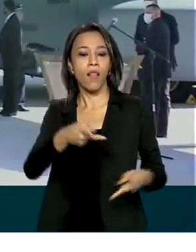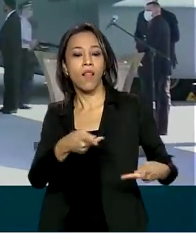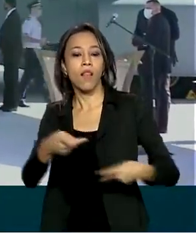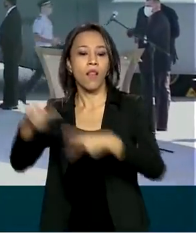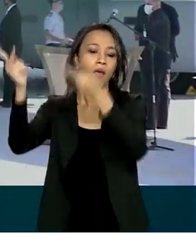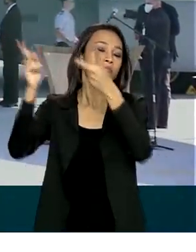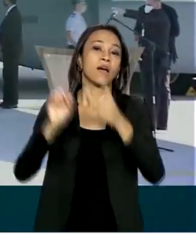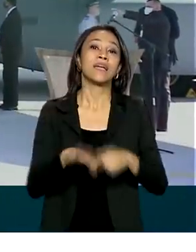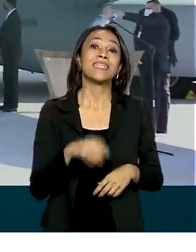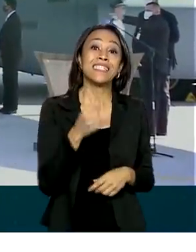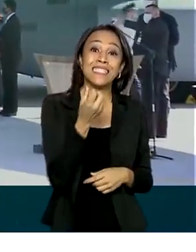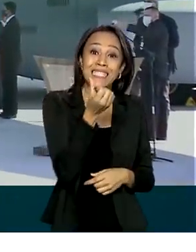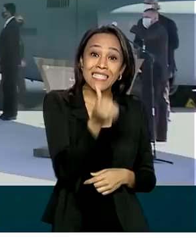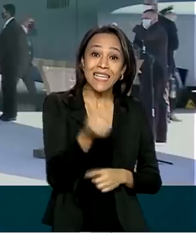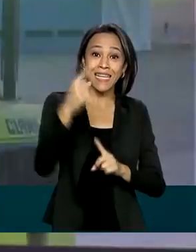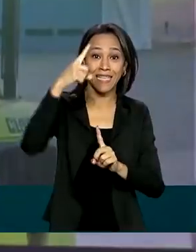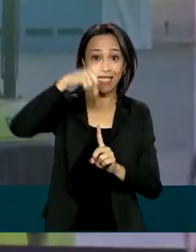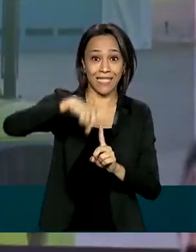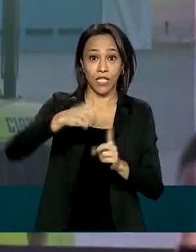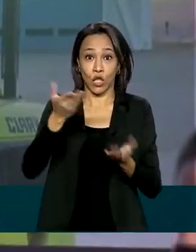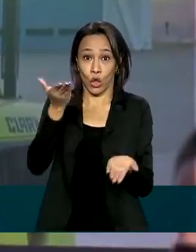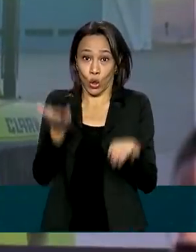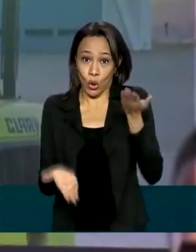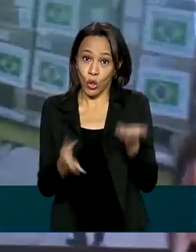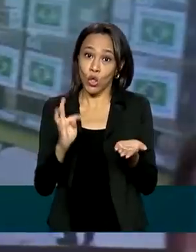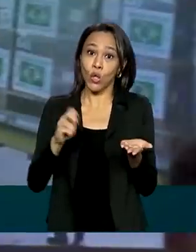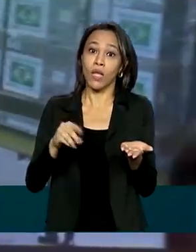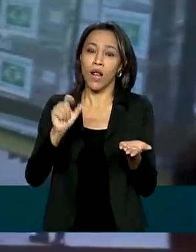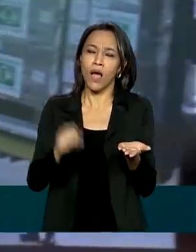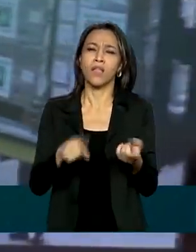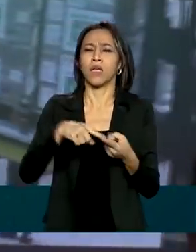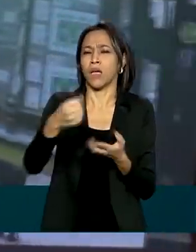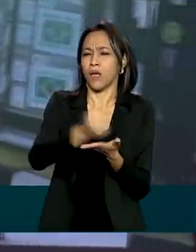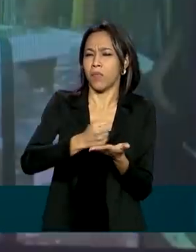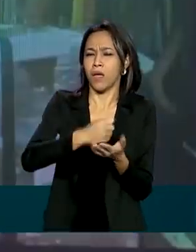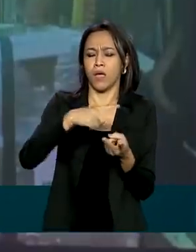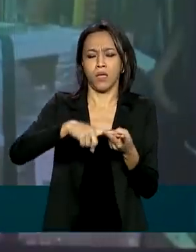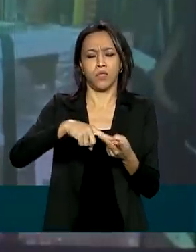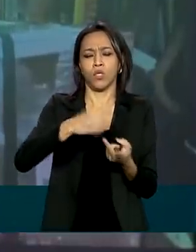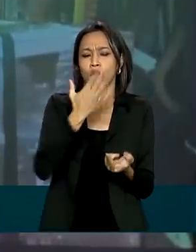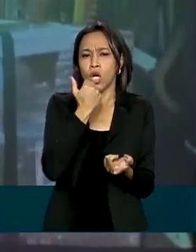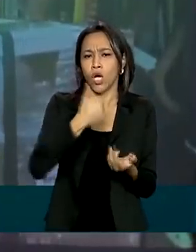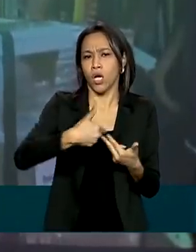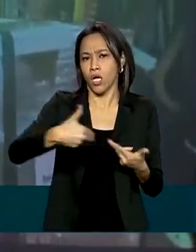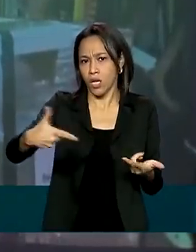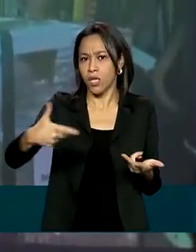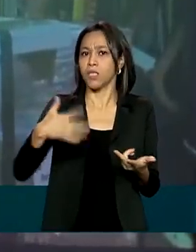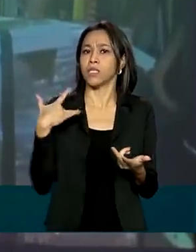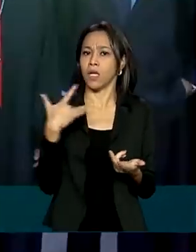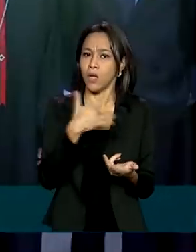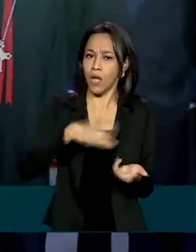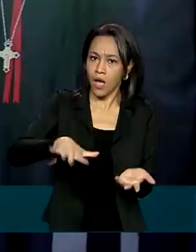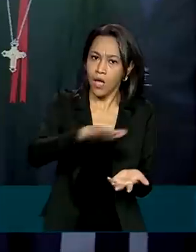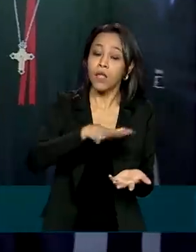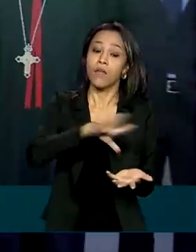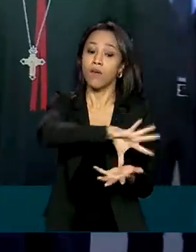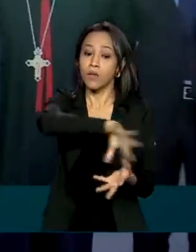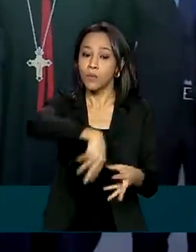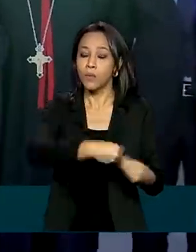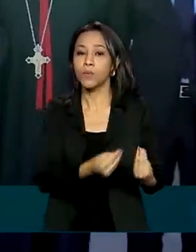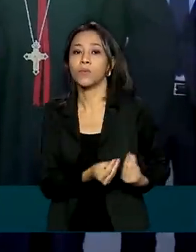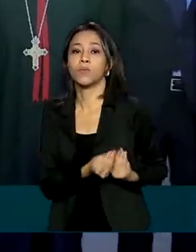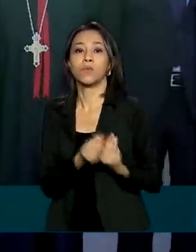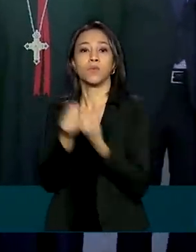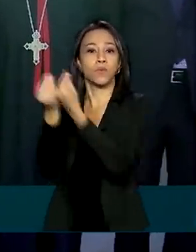uma carga com seis toneladas em doações, que incluem medicamentos, equipamentos de saúde e alimentos, doados pelo Ministério da